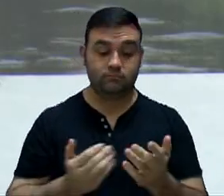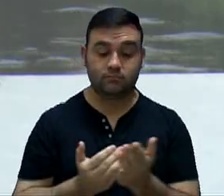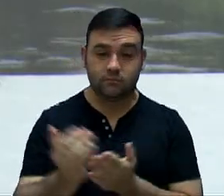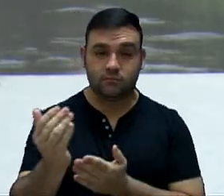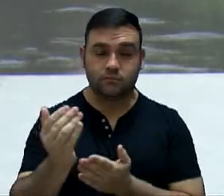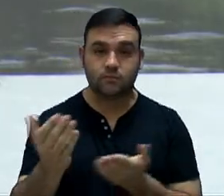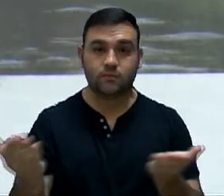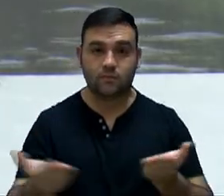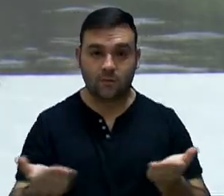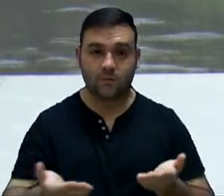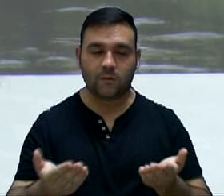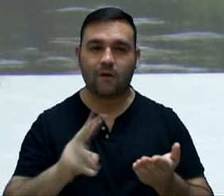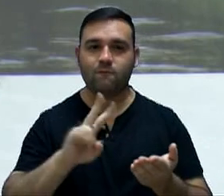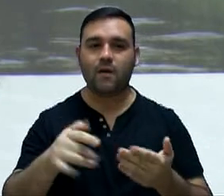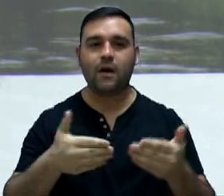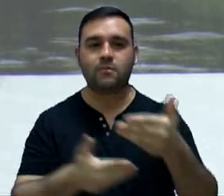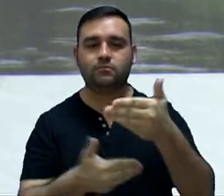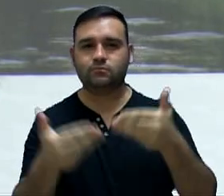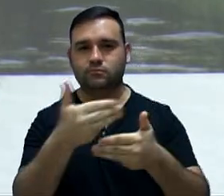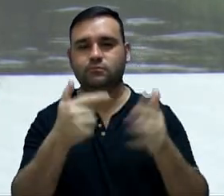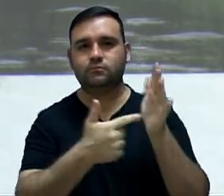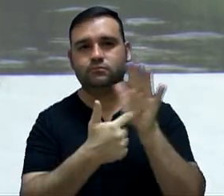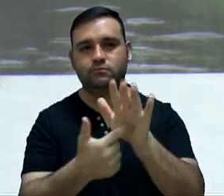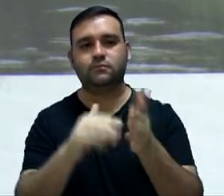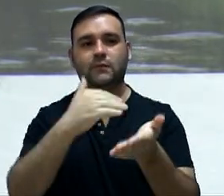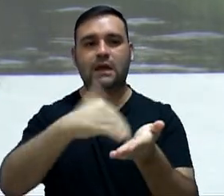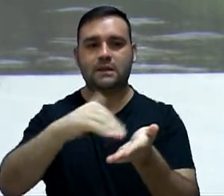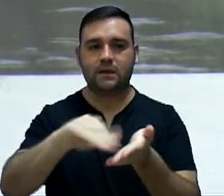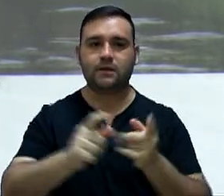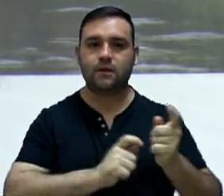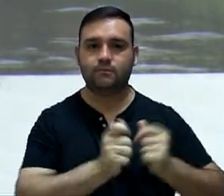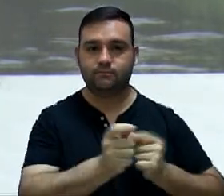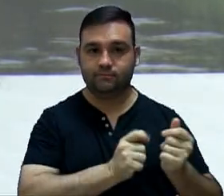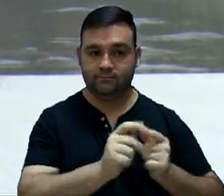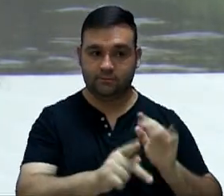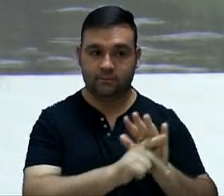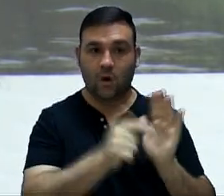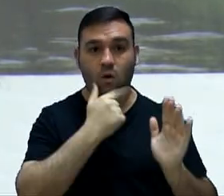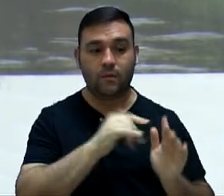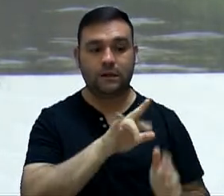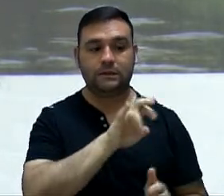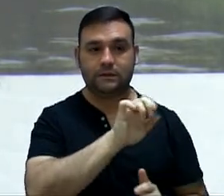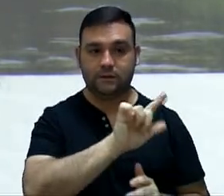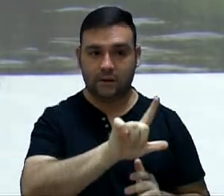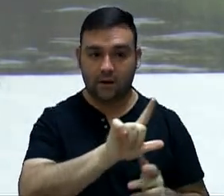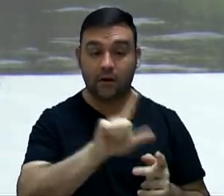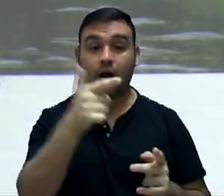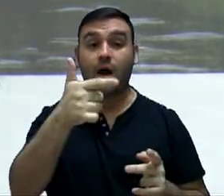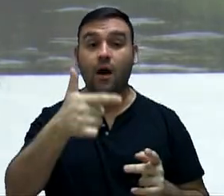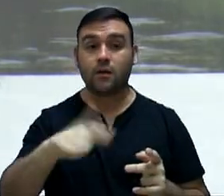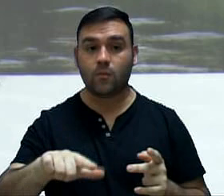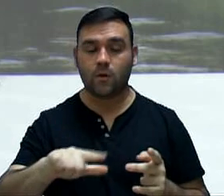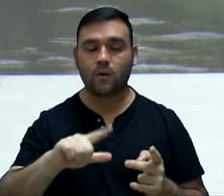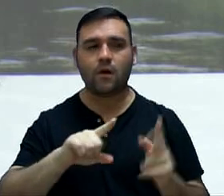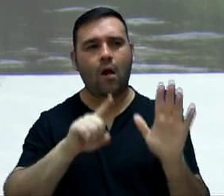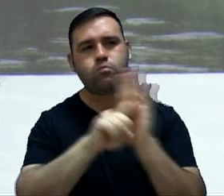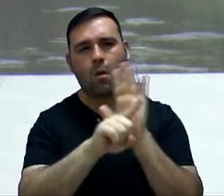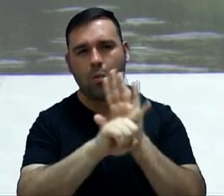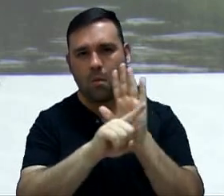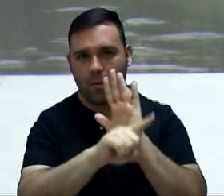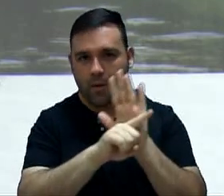Inicialmente, nós teremos a apresentação do secretário de Fazenda, senhor Israel, e, na sequência, as